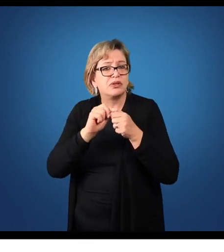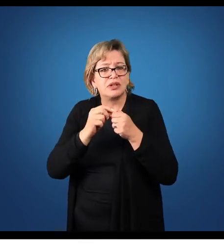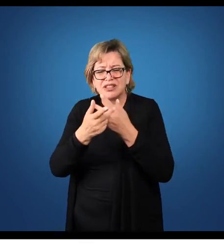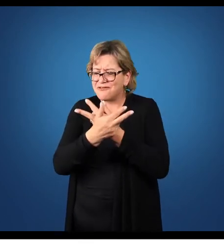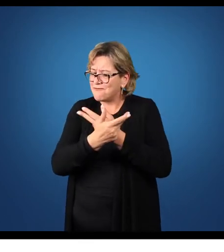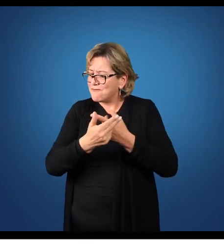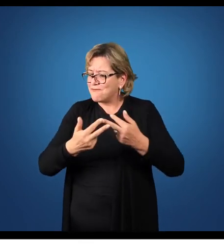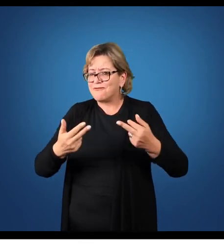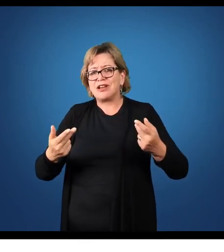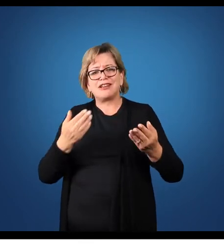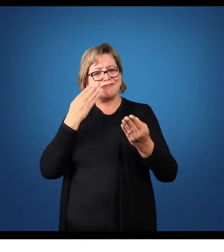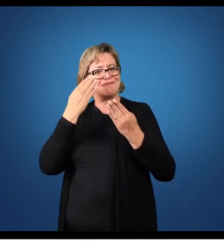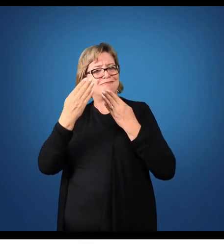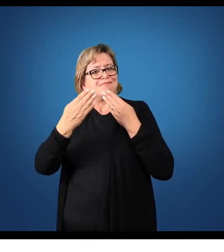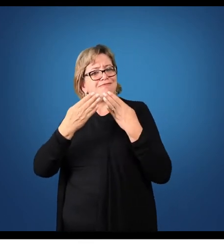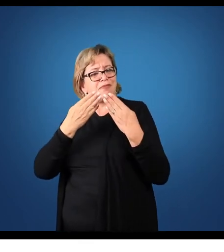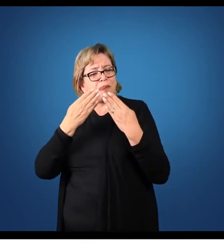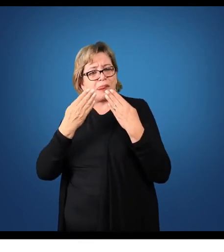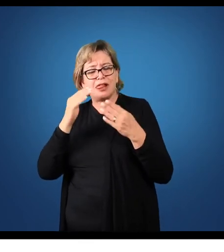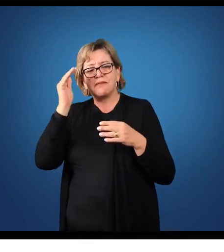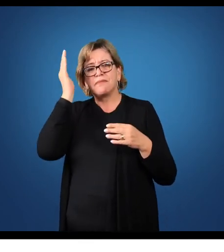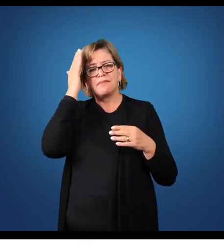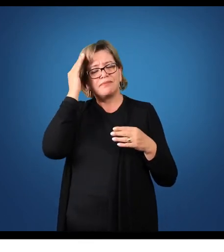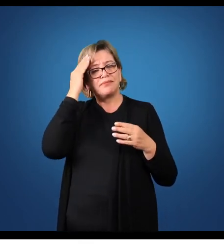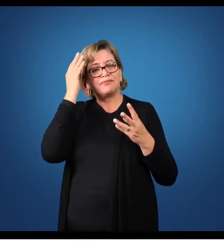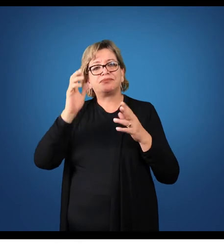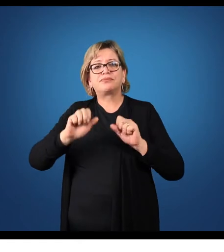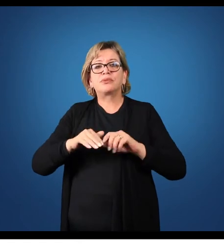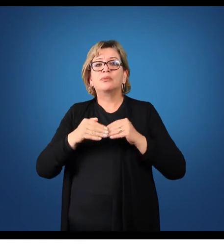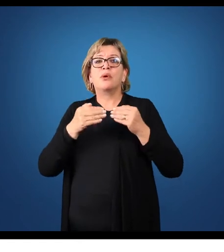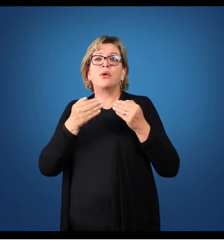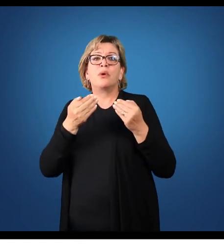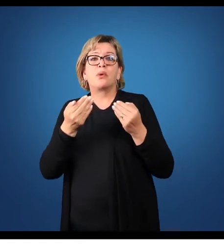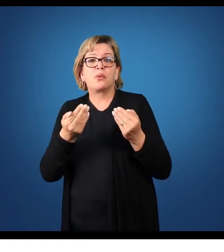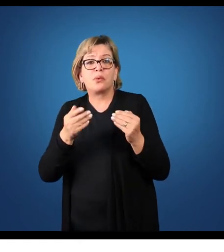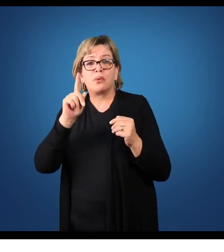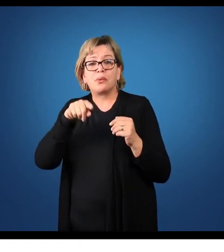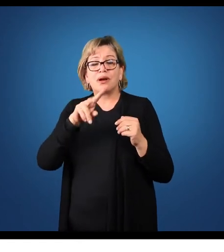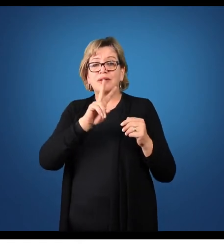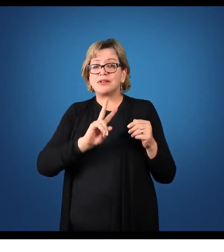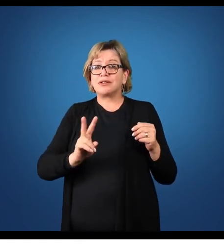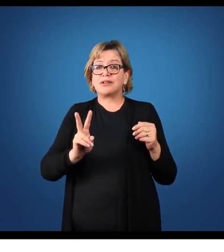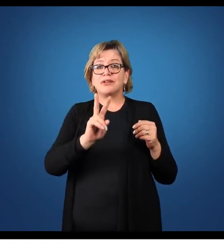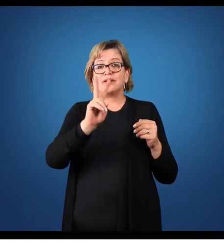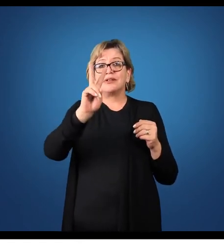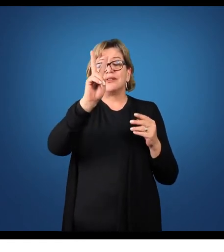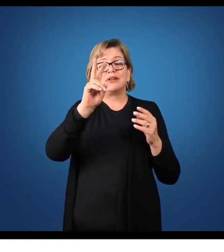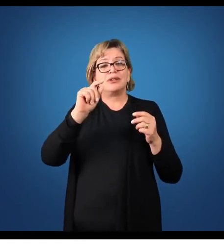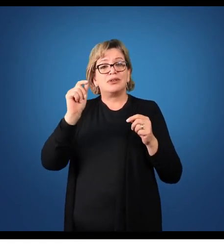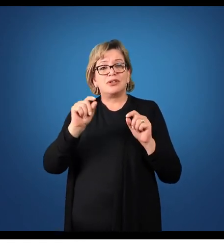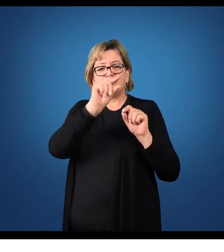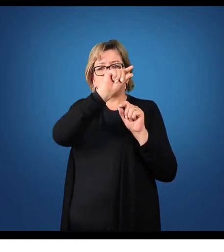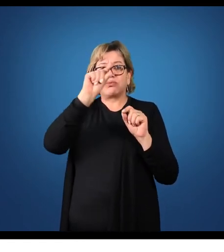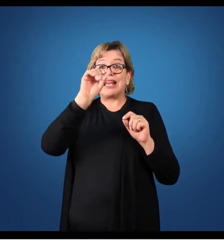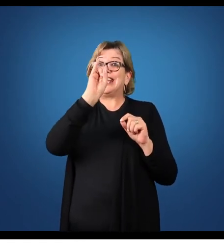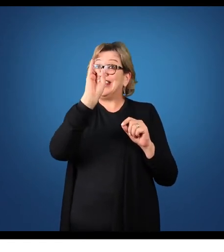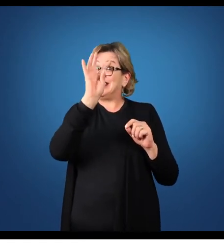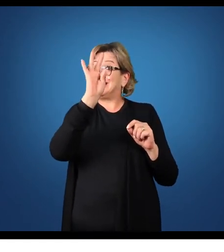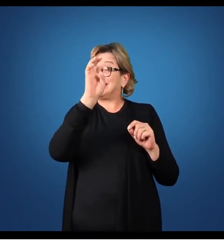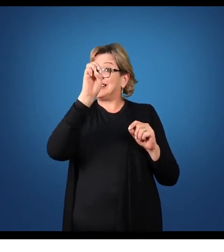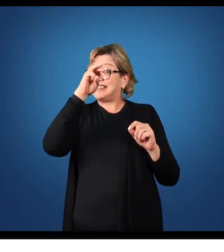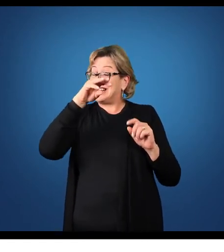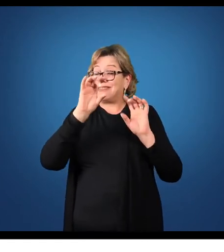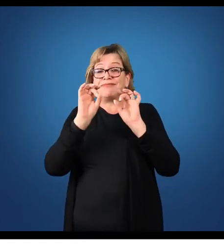diversas análises para saber qual é o valor que aquele item específico